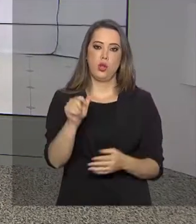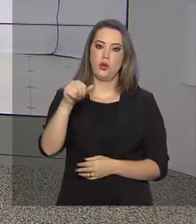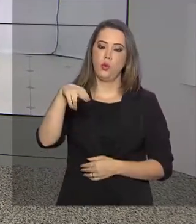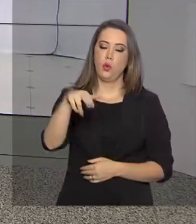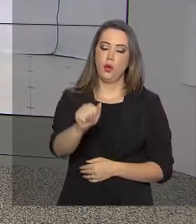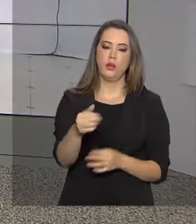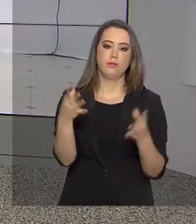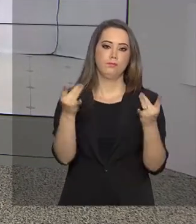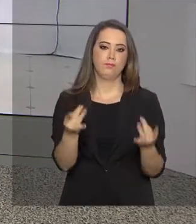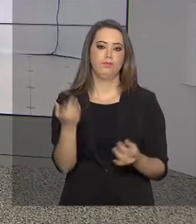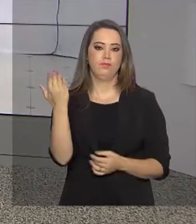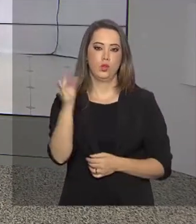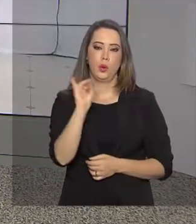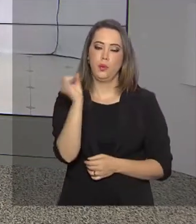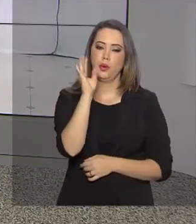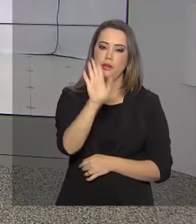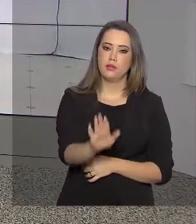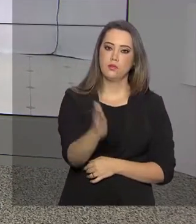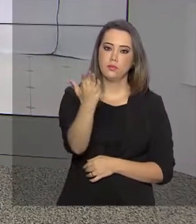Oi Luana, boa tarde pra você.